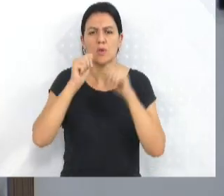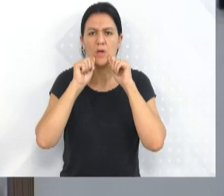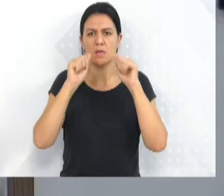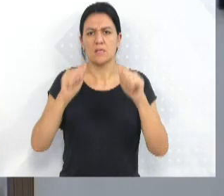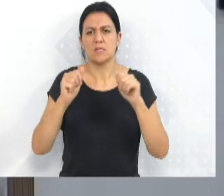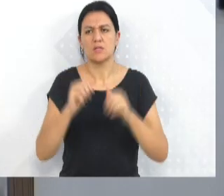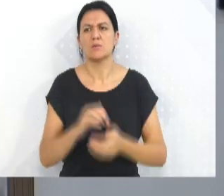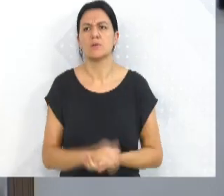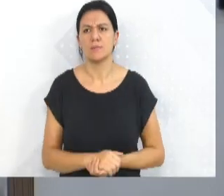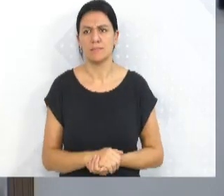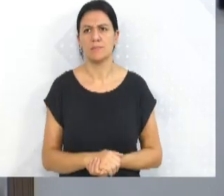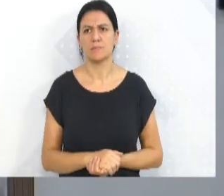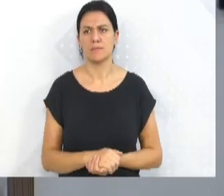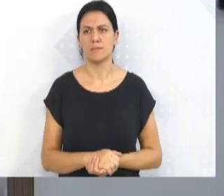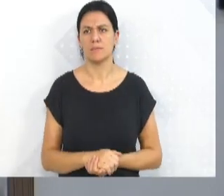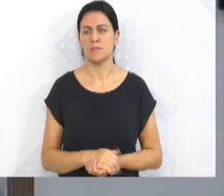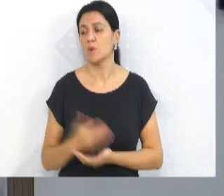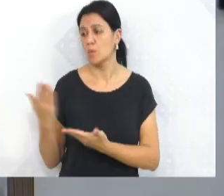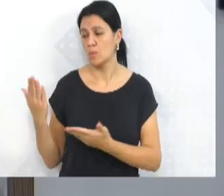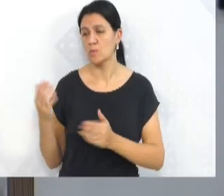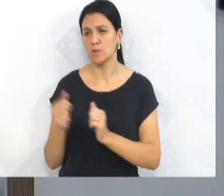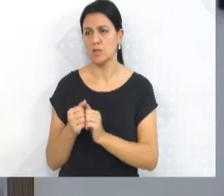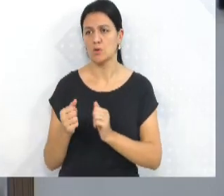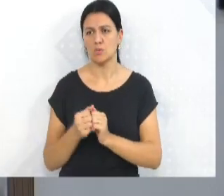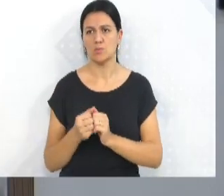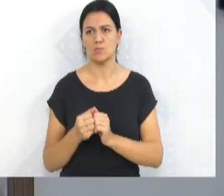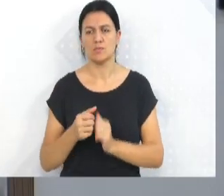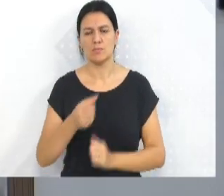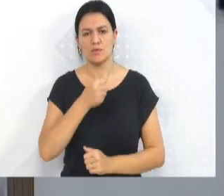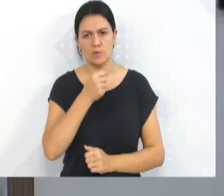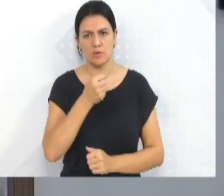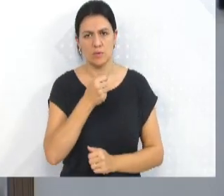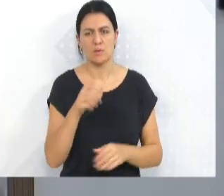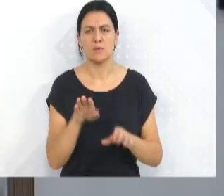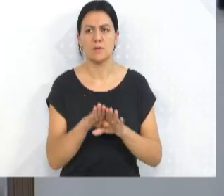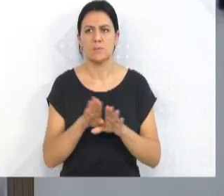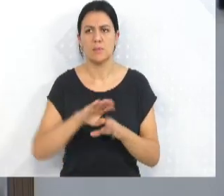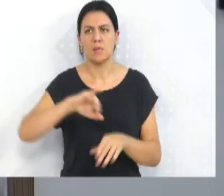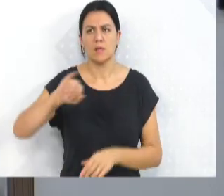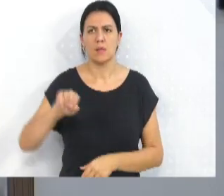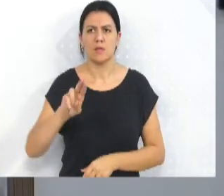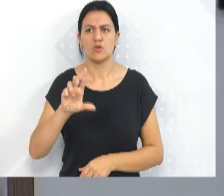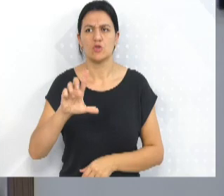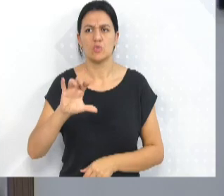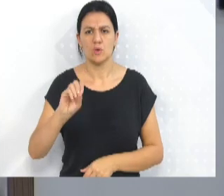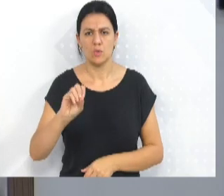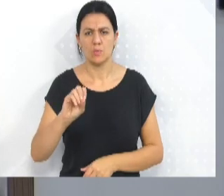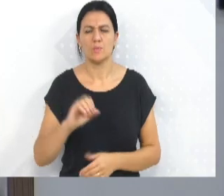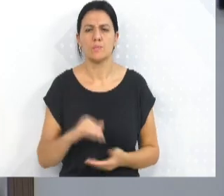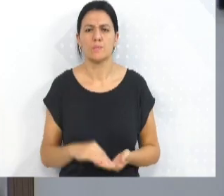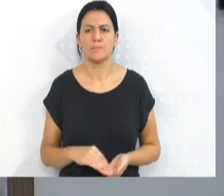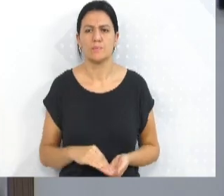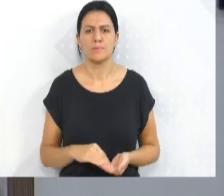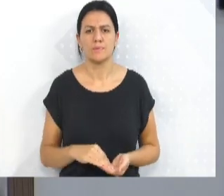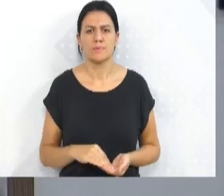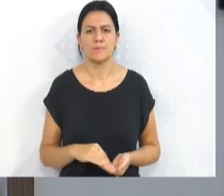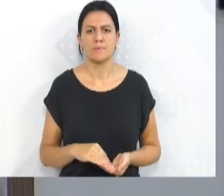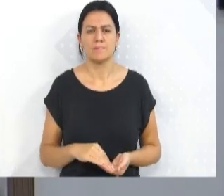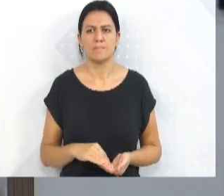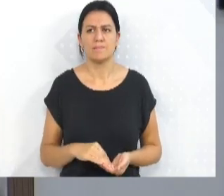no qual um está aqui, dois estão aqui, o nosso jornalista, Júlio Castelain, e o doutor Léo Bittencourt. Então,